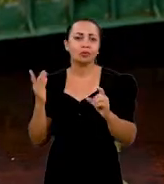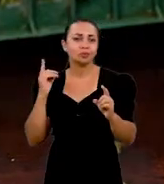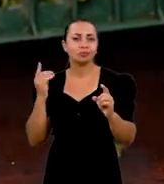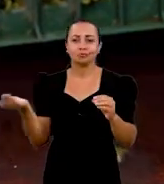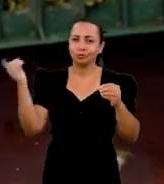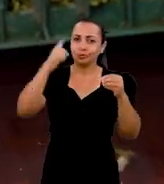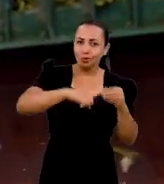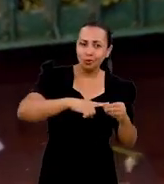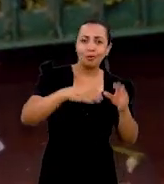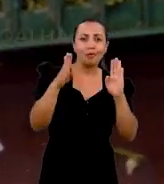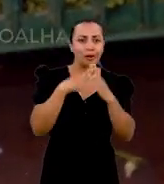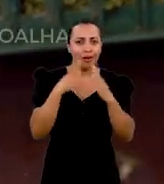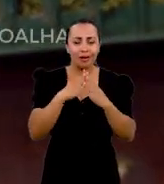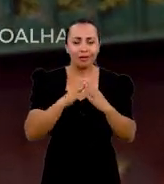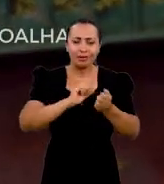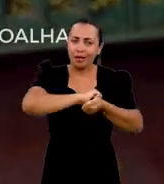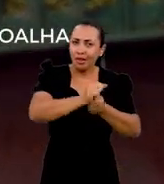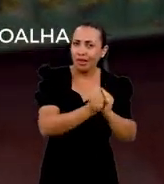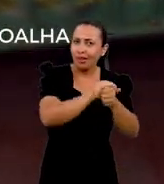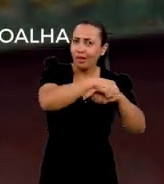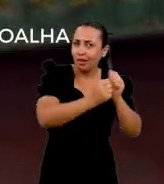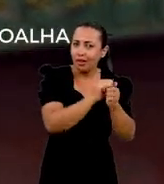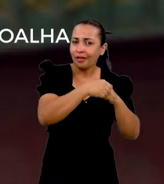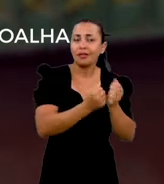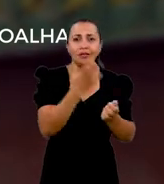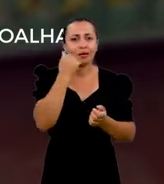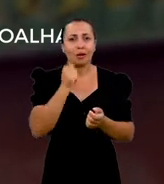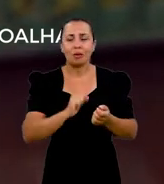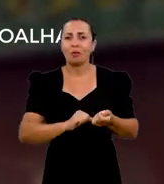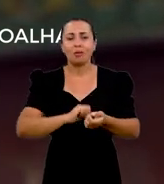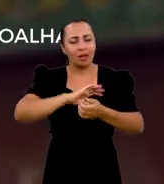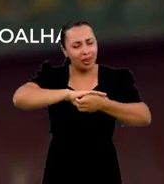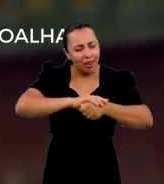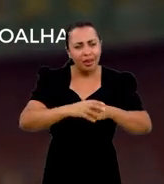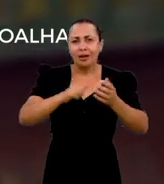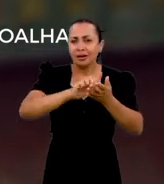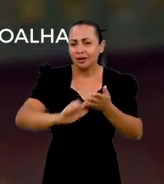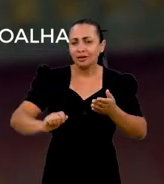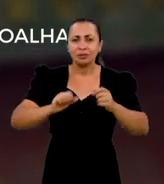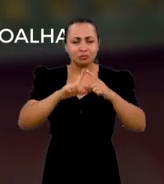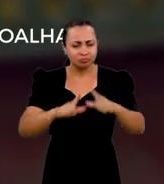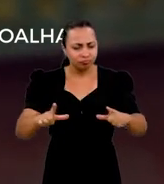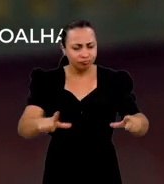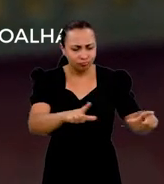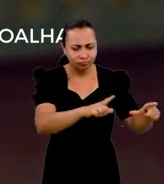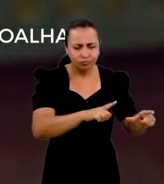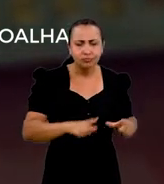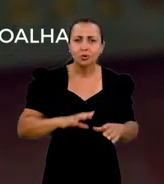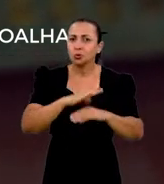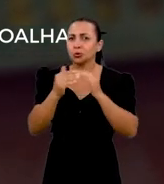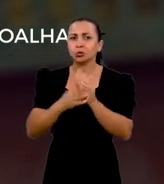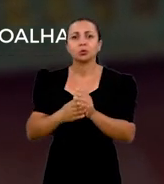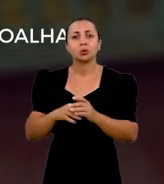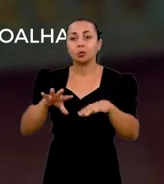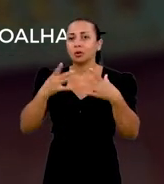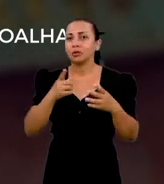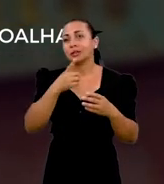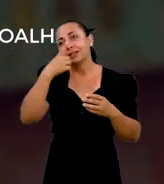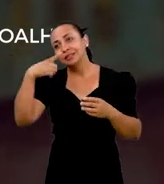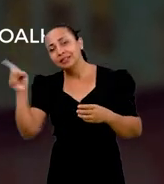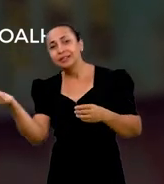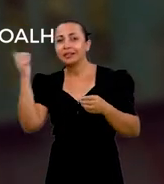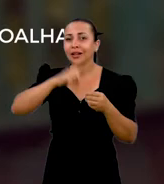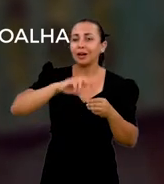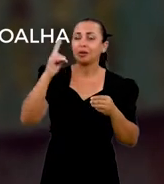Quando chegar em casa, faça a higienização dos alimentos. Tem que fazer toda a limpeza do ambiente. Tanto quando você